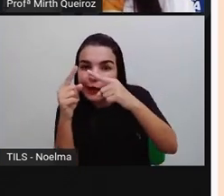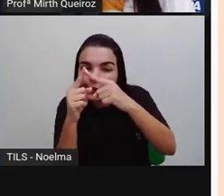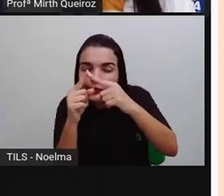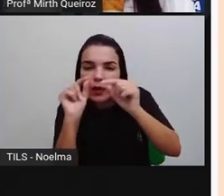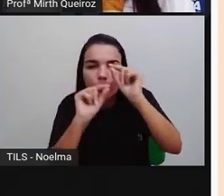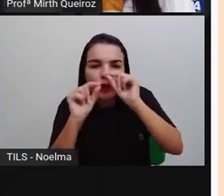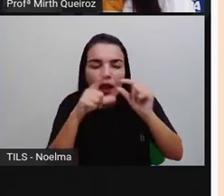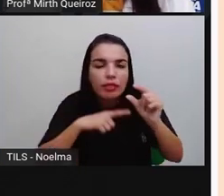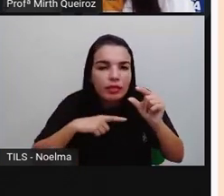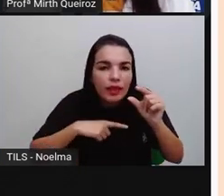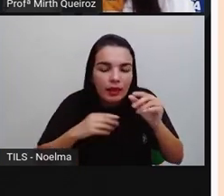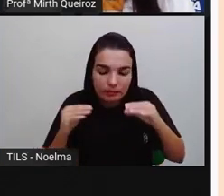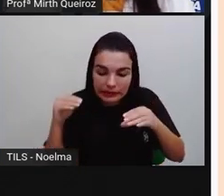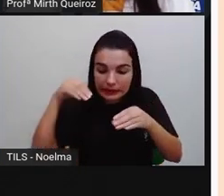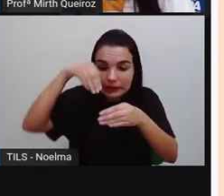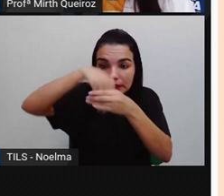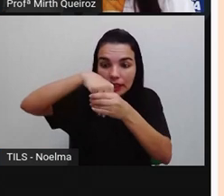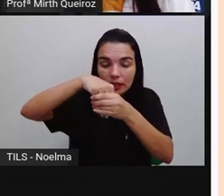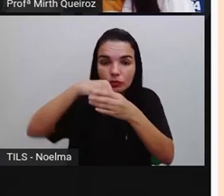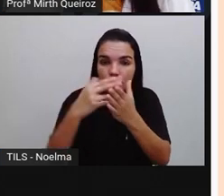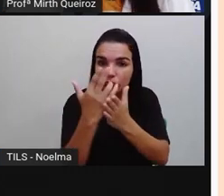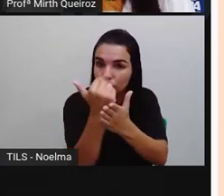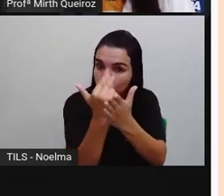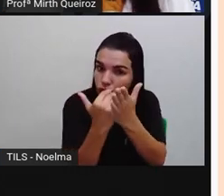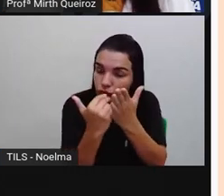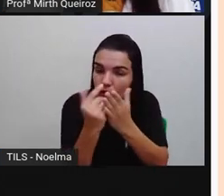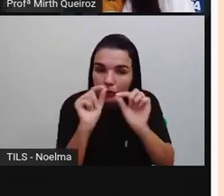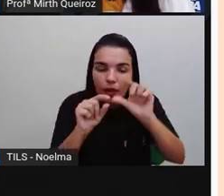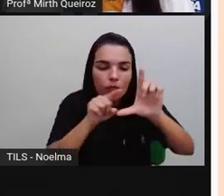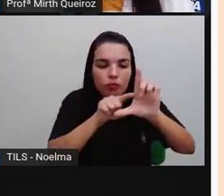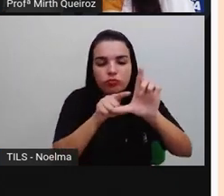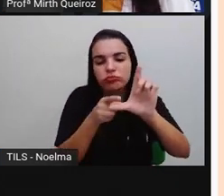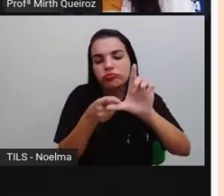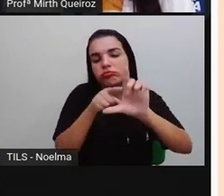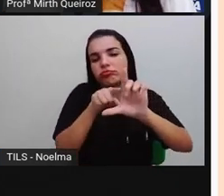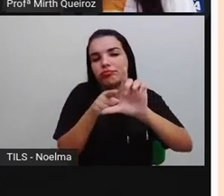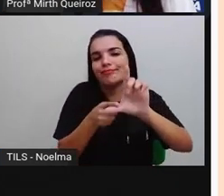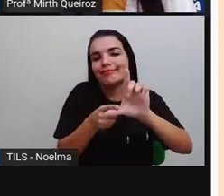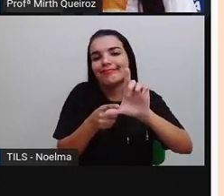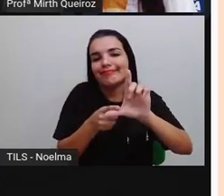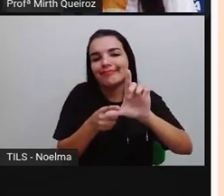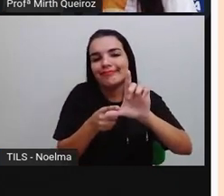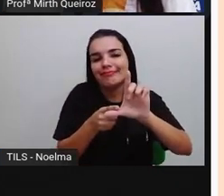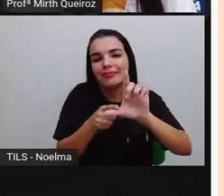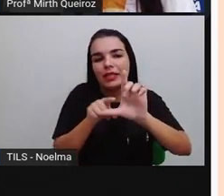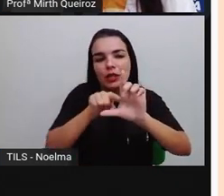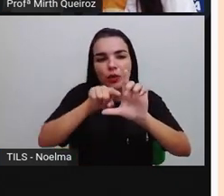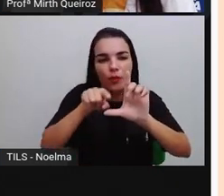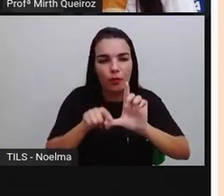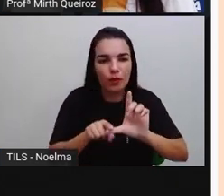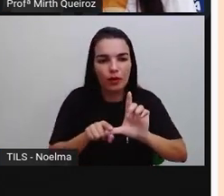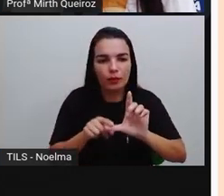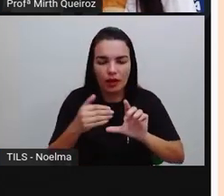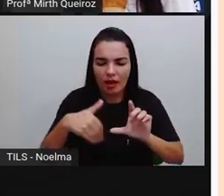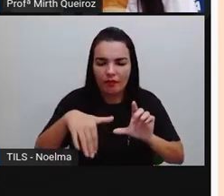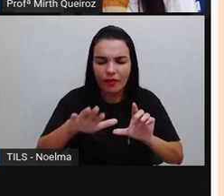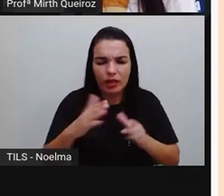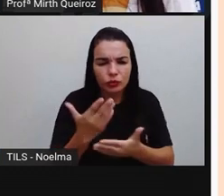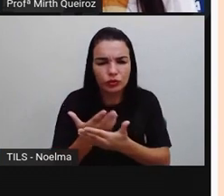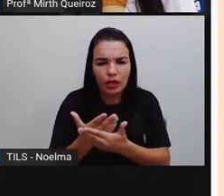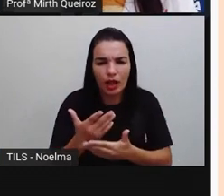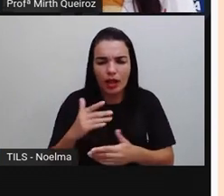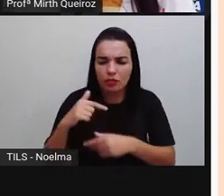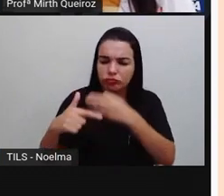aqui internamente um ângulo. Isso vocês vão estudar mais para frente. Cada ângulo,